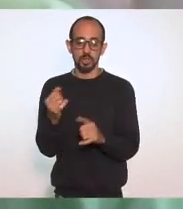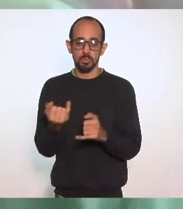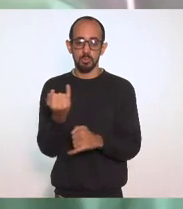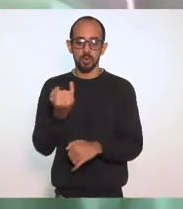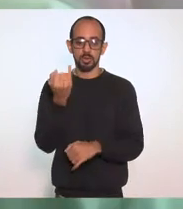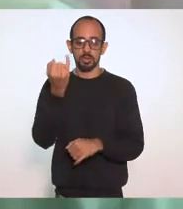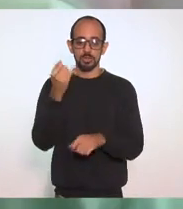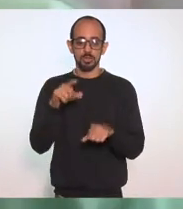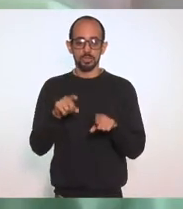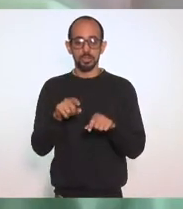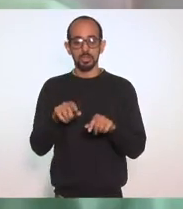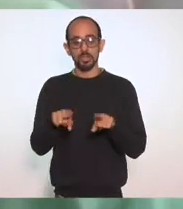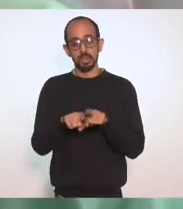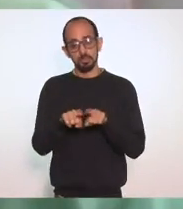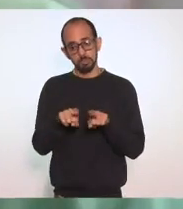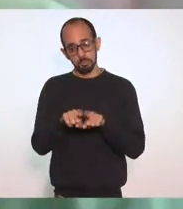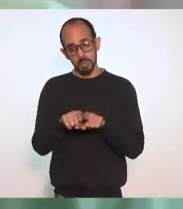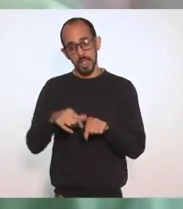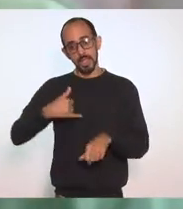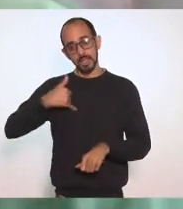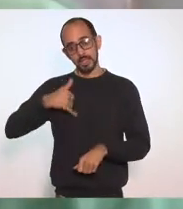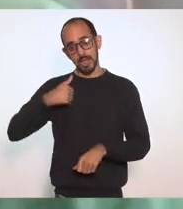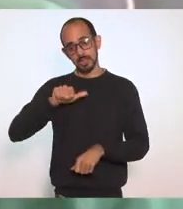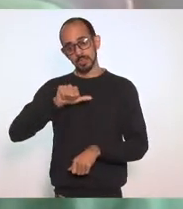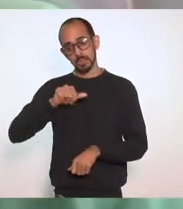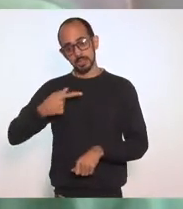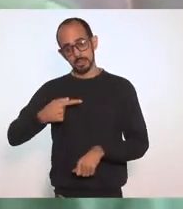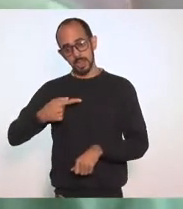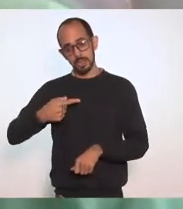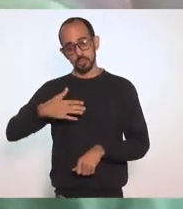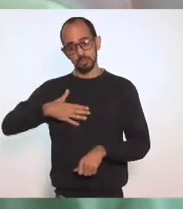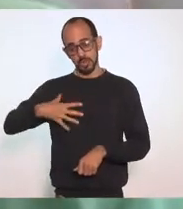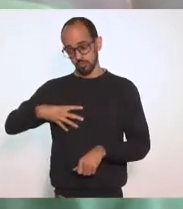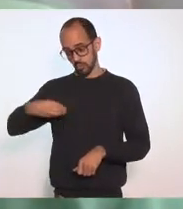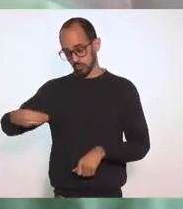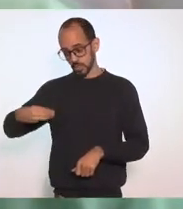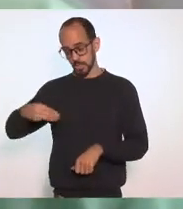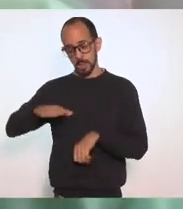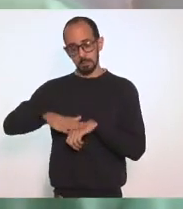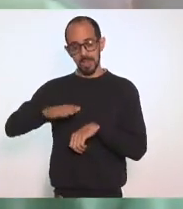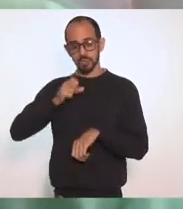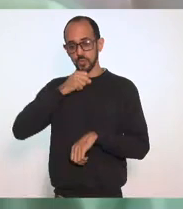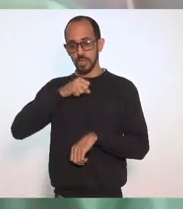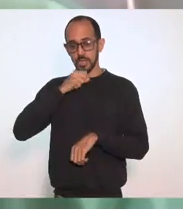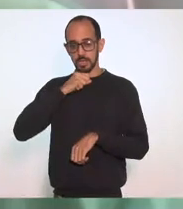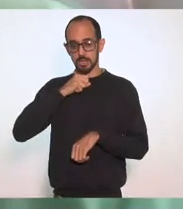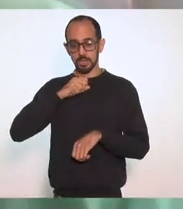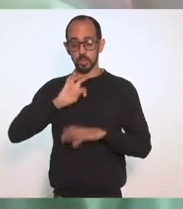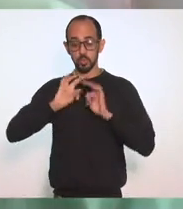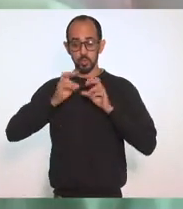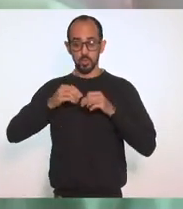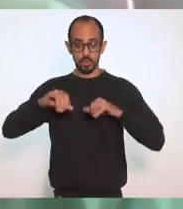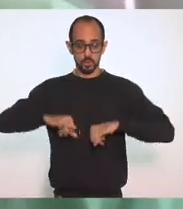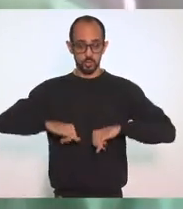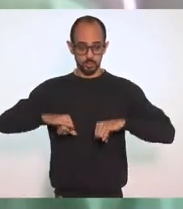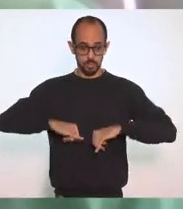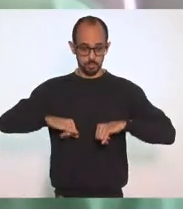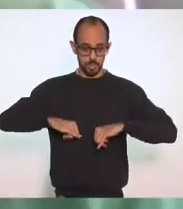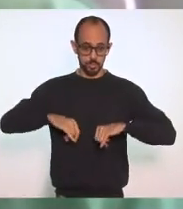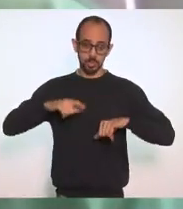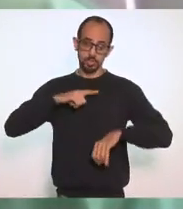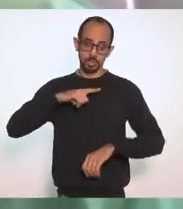Os 17 anos Da minha filha A Paola Minha filha mais velha Então apesar de todo Esse sofrimento A gente